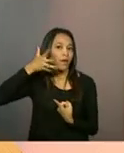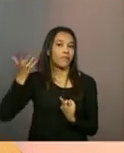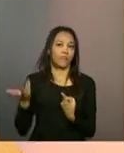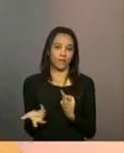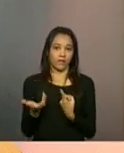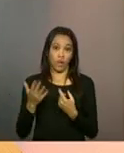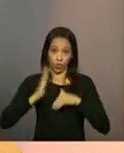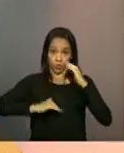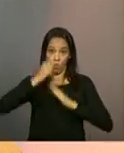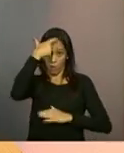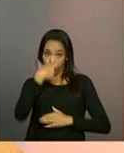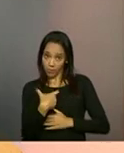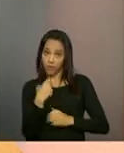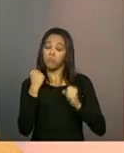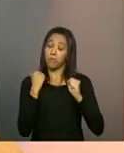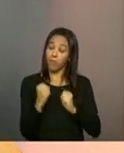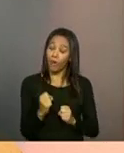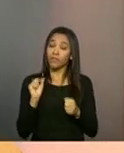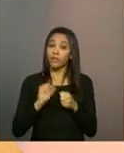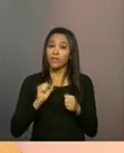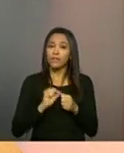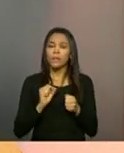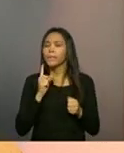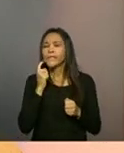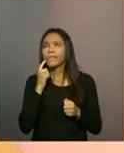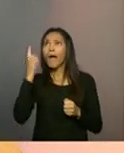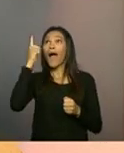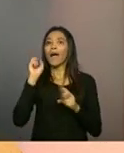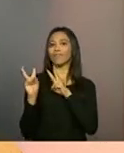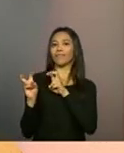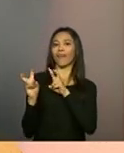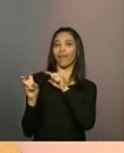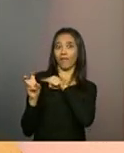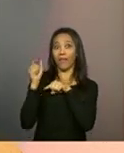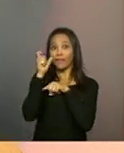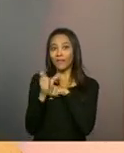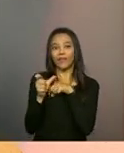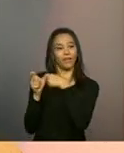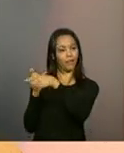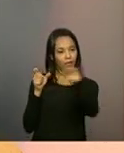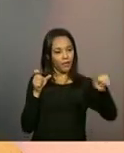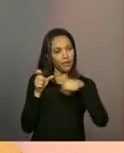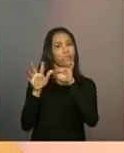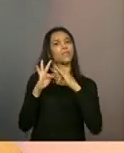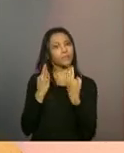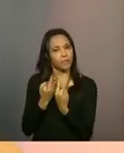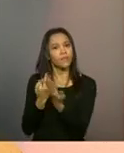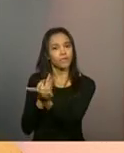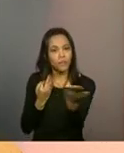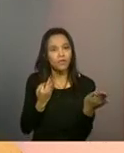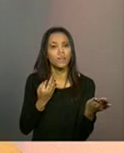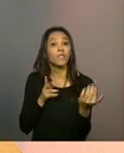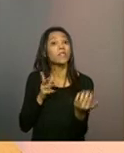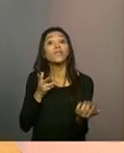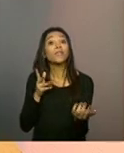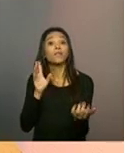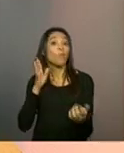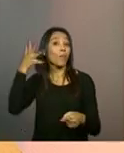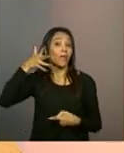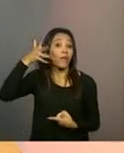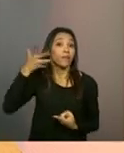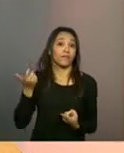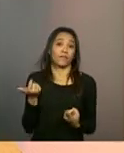os técnicos podem realizar, identificar algum tema que eles acham que pode ser de interesse das famílias daquele território, por exemplo, e realizar uma palestra, uma ação